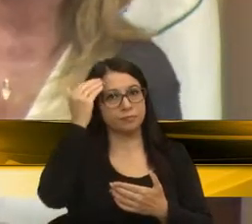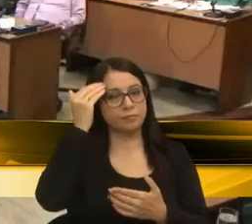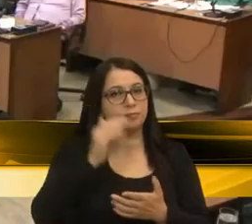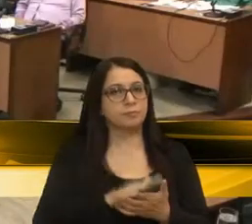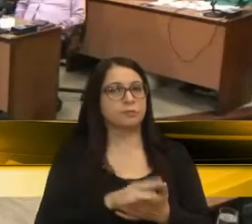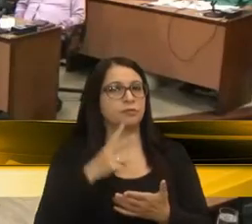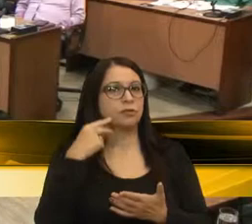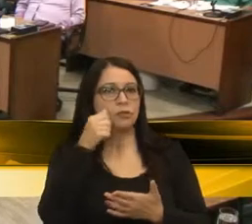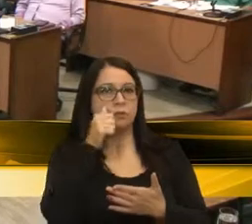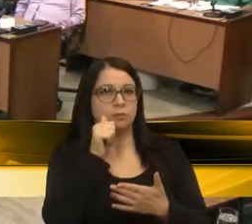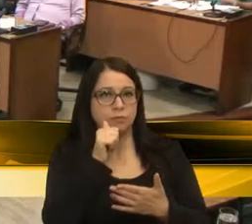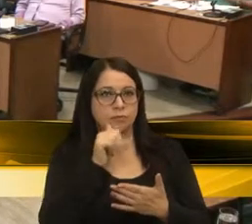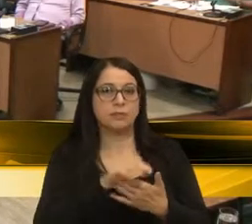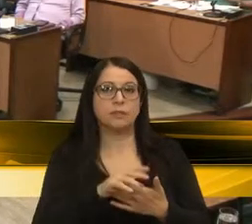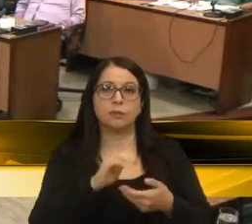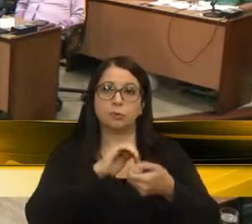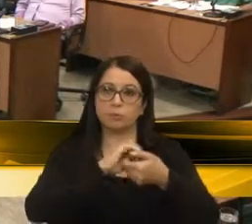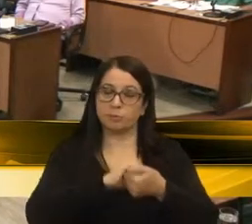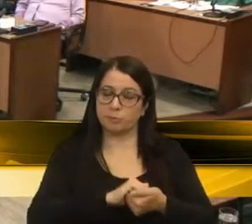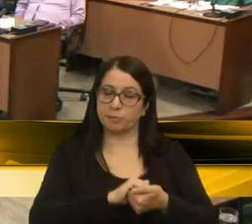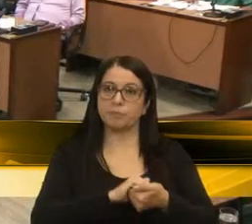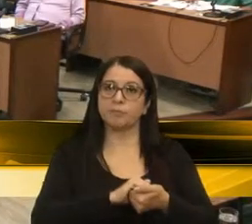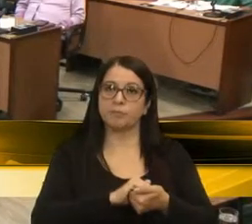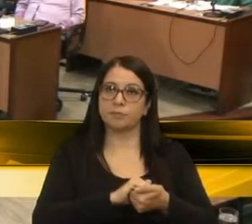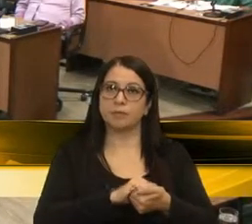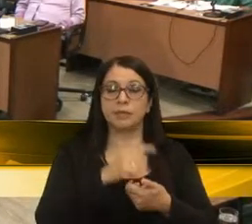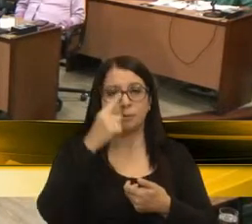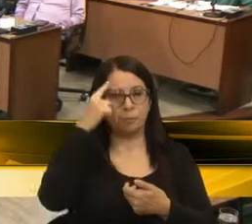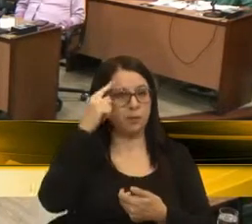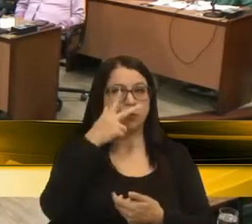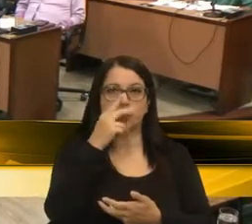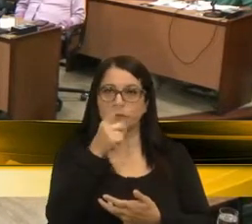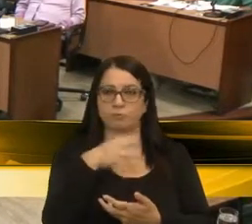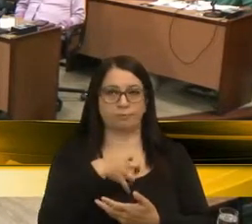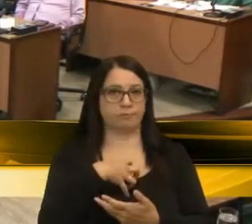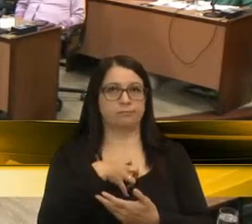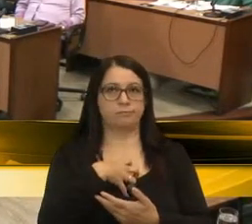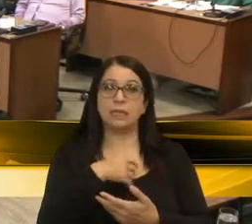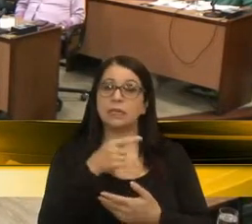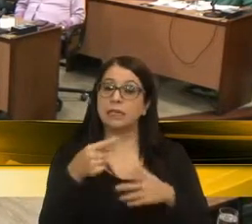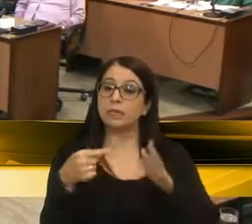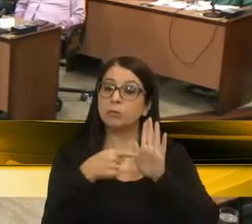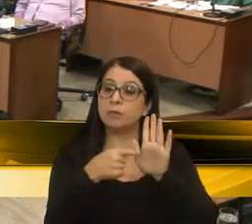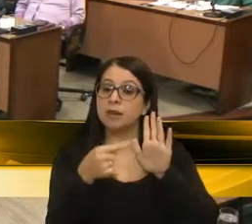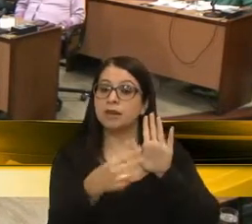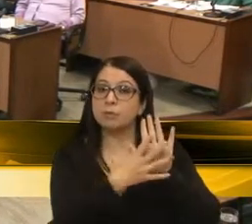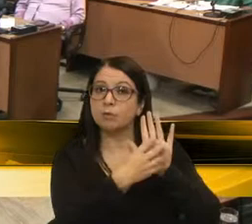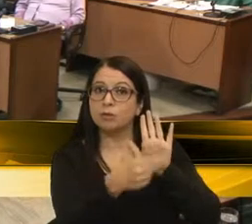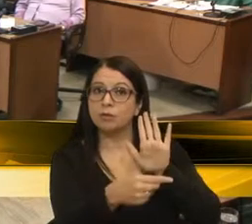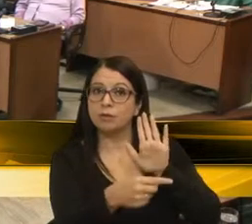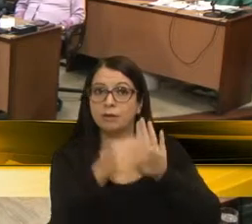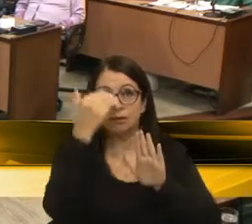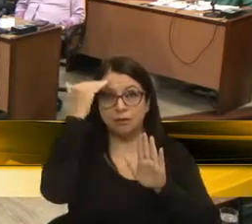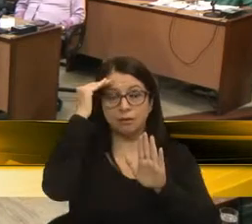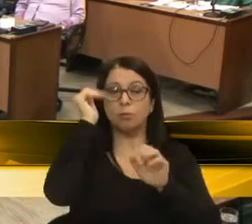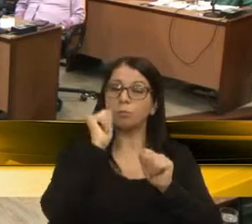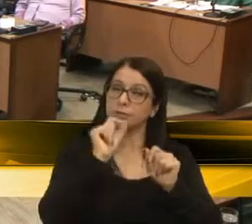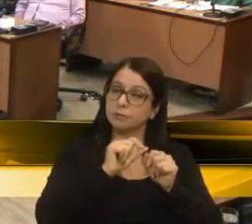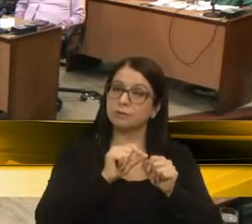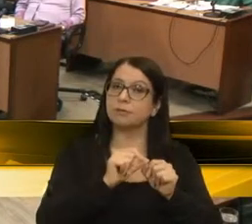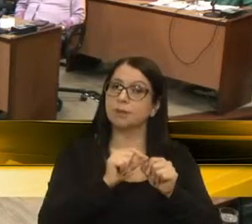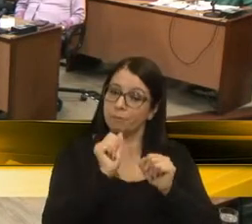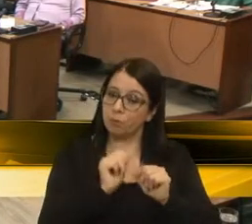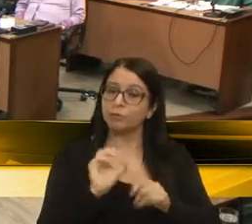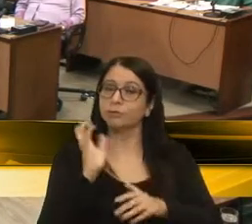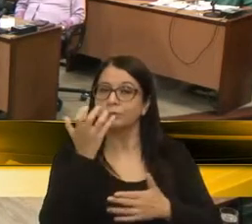Vereadora Paula, primeiro eu lhe cumprimentar. eu penso dessa forma. Nós temos que trazer aqui exemplos para que as pessoas entendam o que pode ser feito, o que